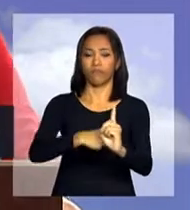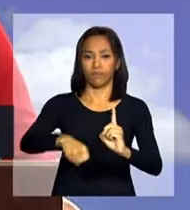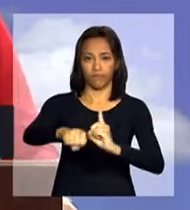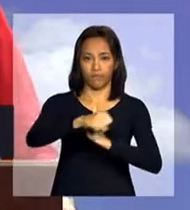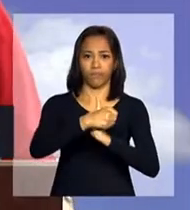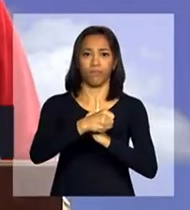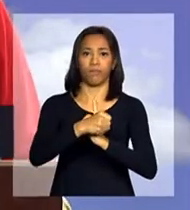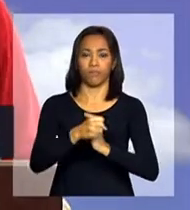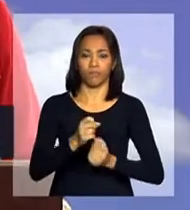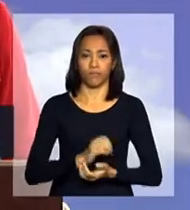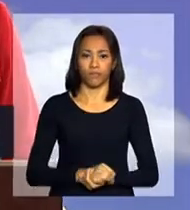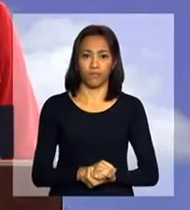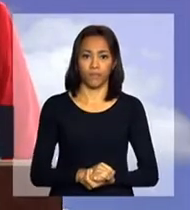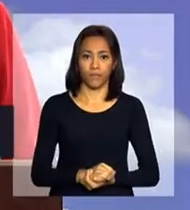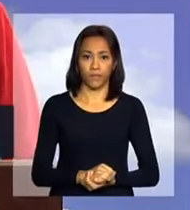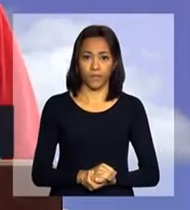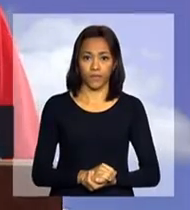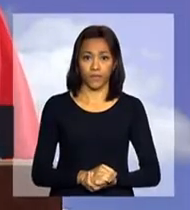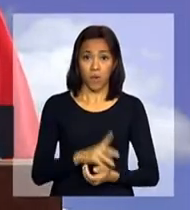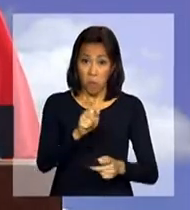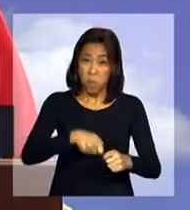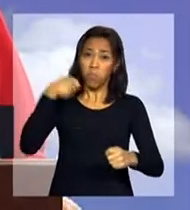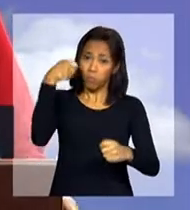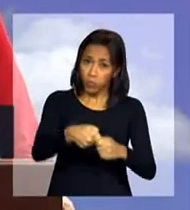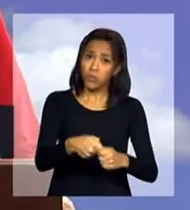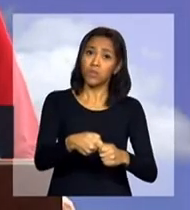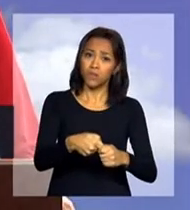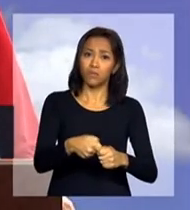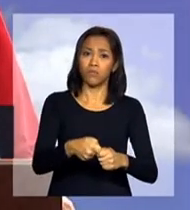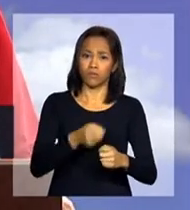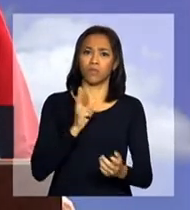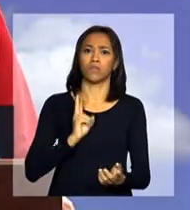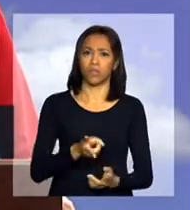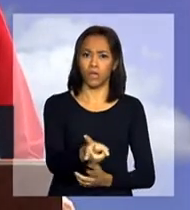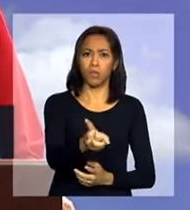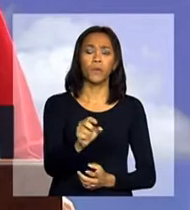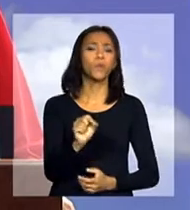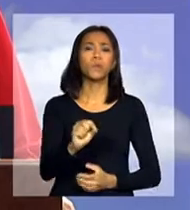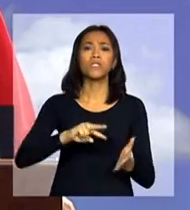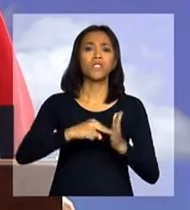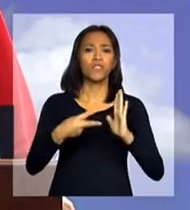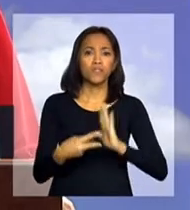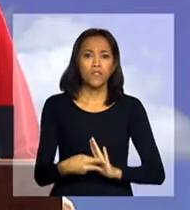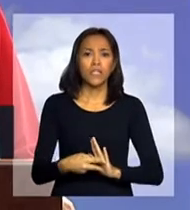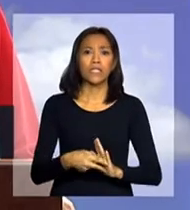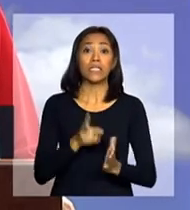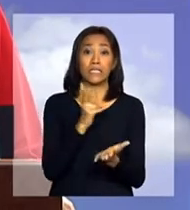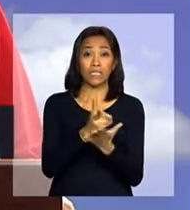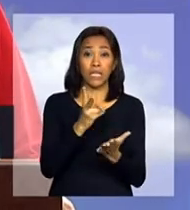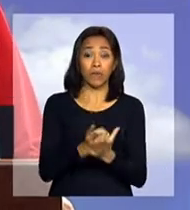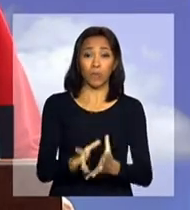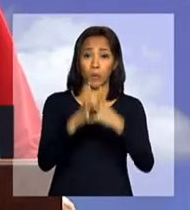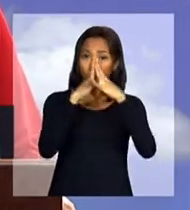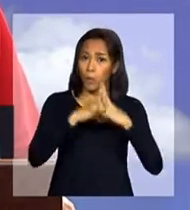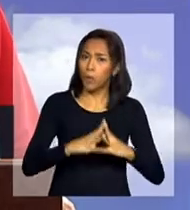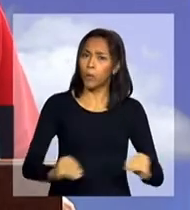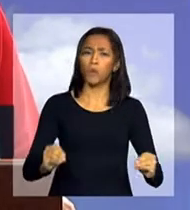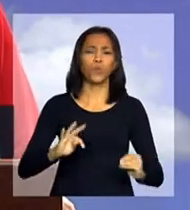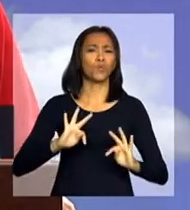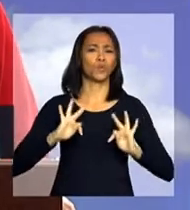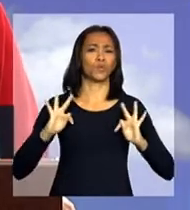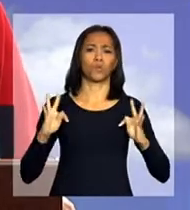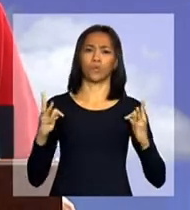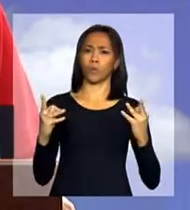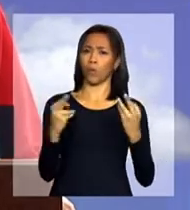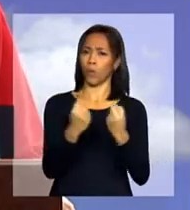Ter tolerância zero significa combater e erradicar todas as